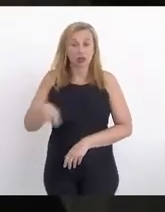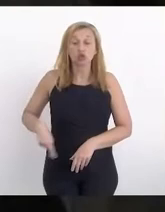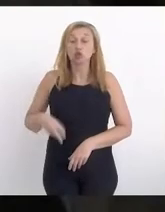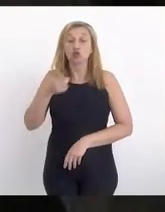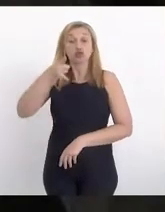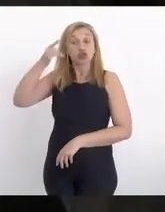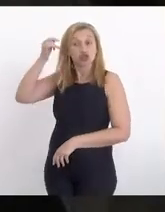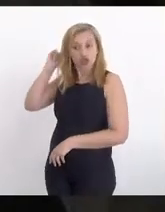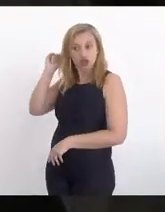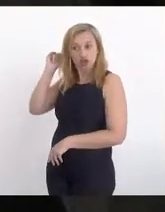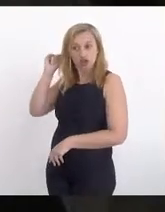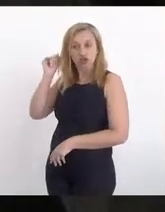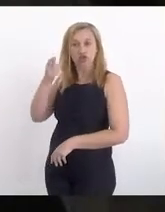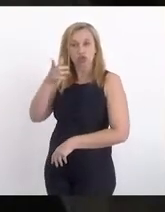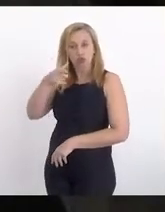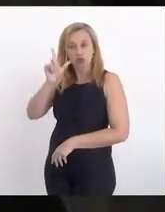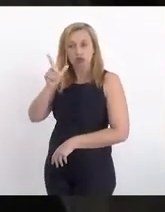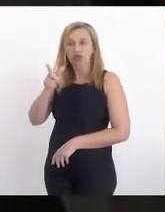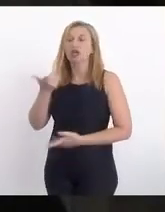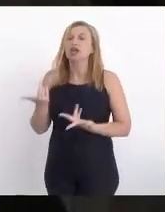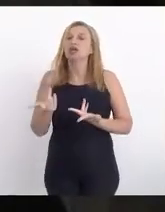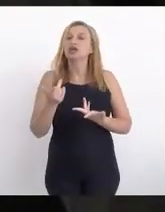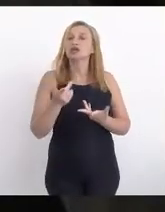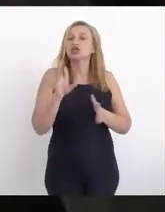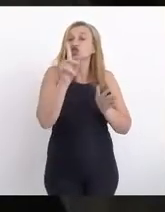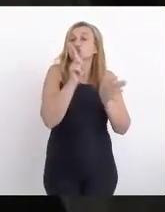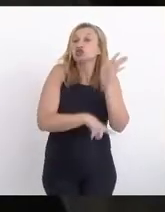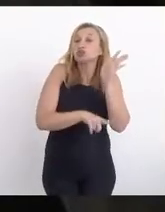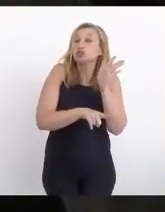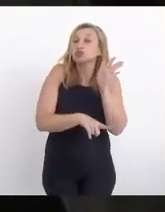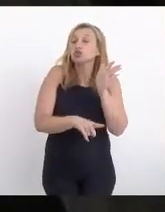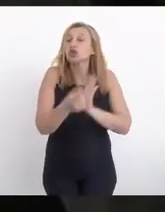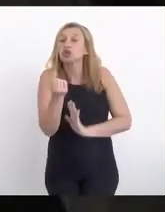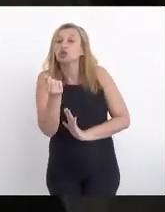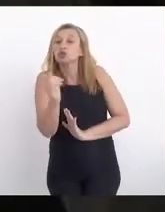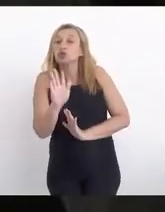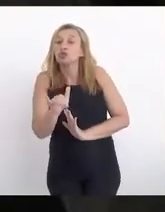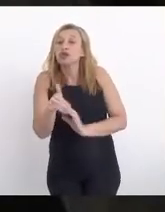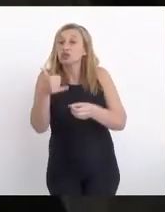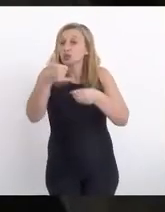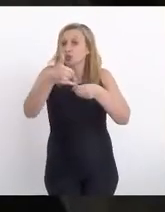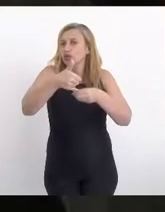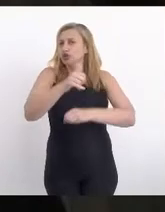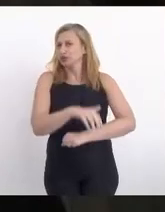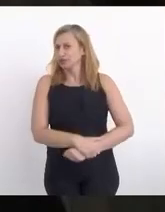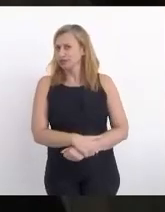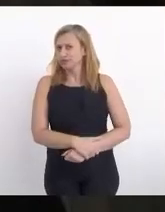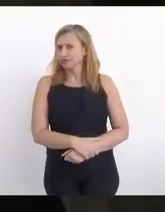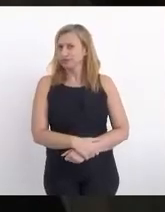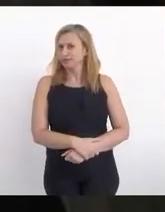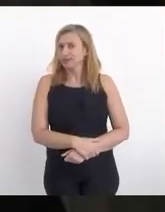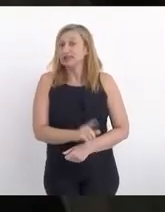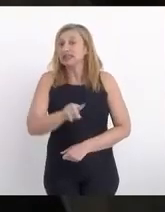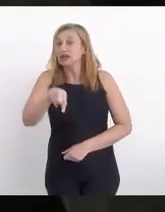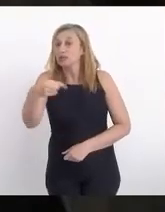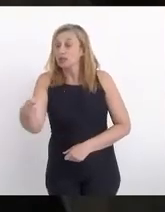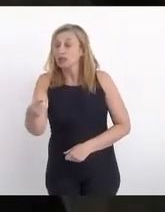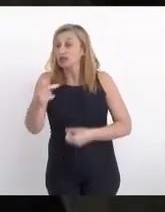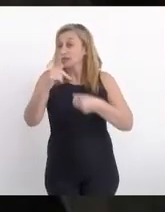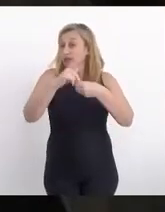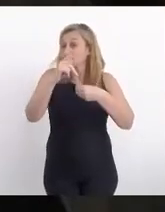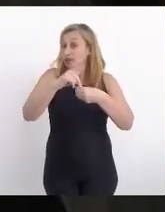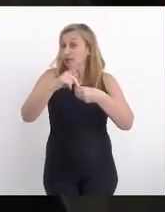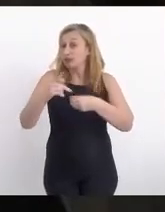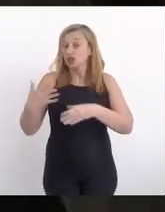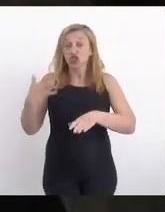ontem, anunciou a redução no preço do combustível, e, em seguida, a Petrobras